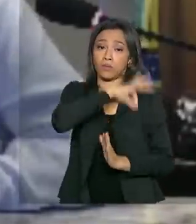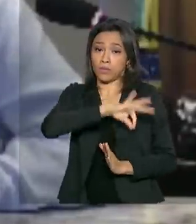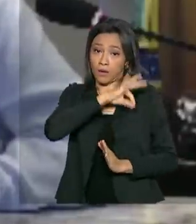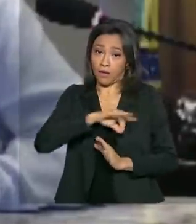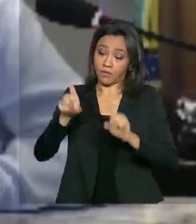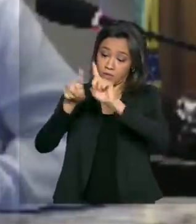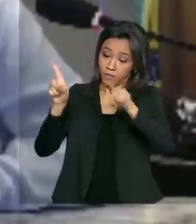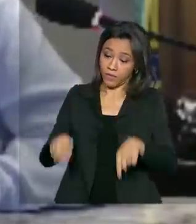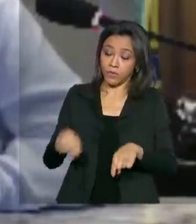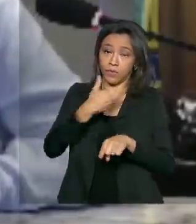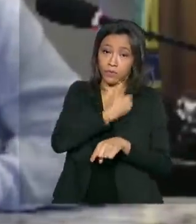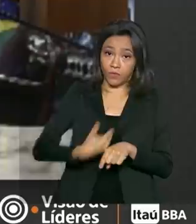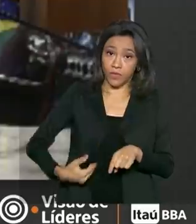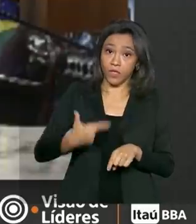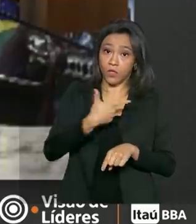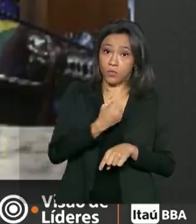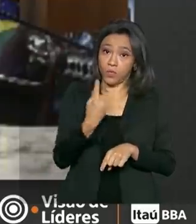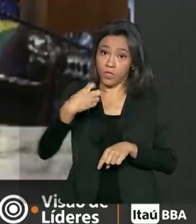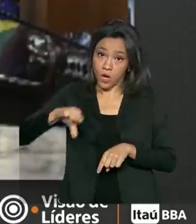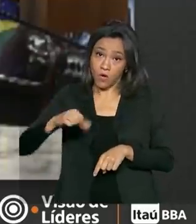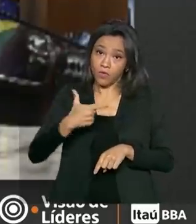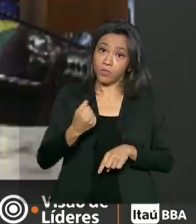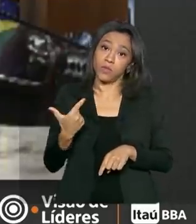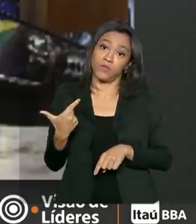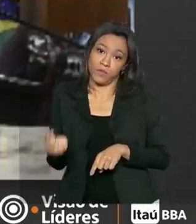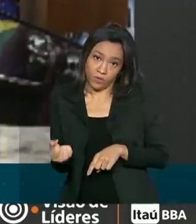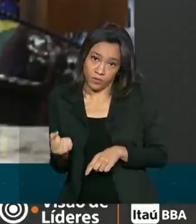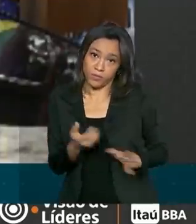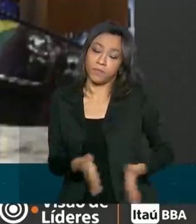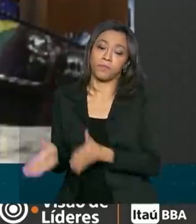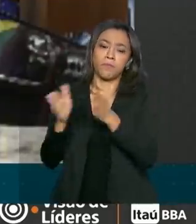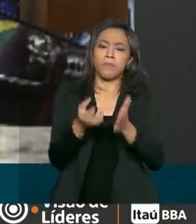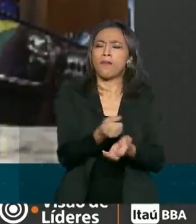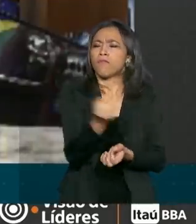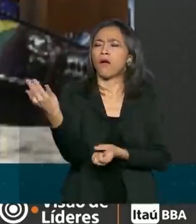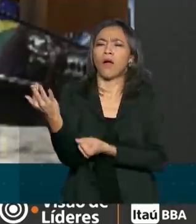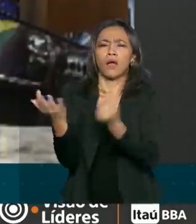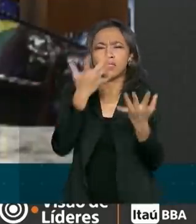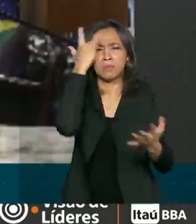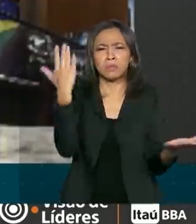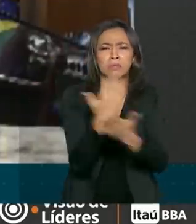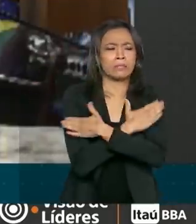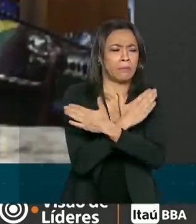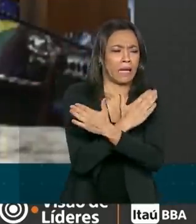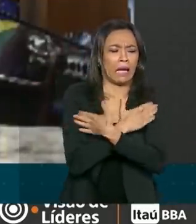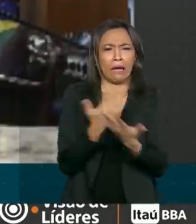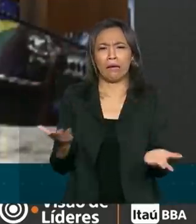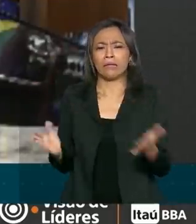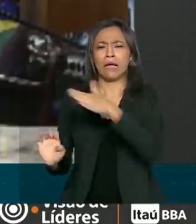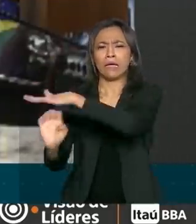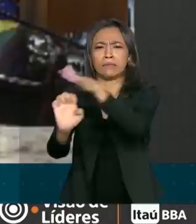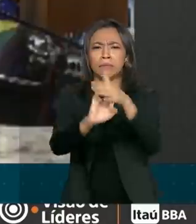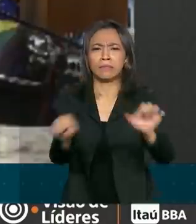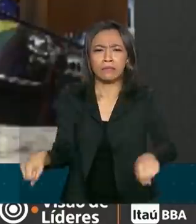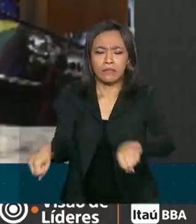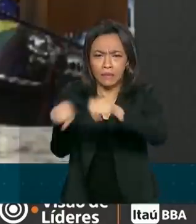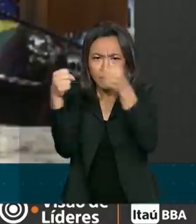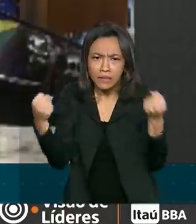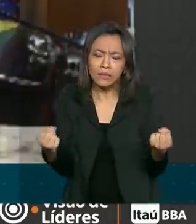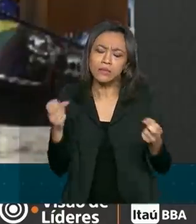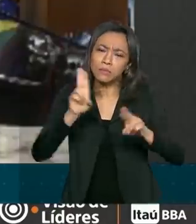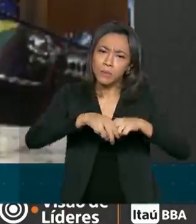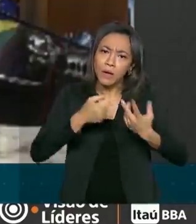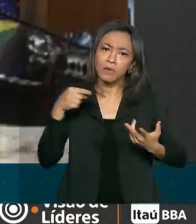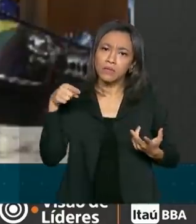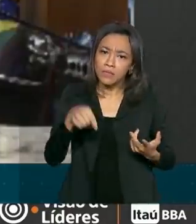e 2020. No momento em que milhões de brasileiros estão perdendo emprego, as empresas estão quebrando, estamos sendo atingidos por essa